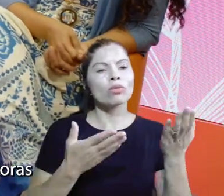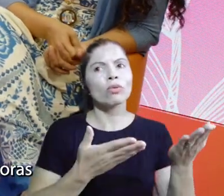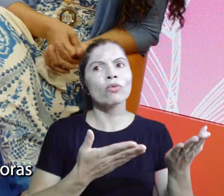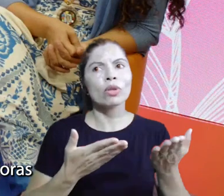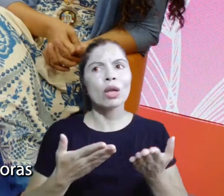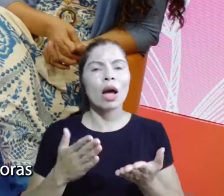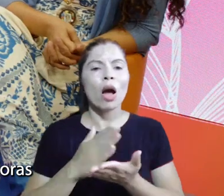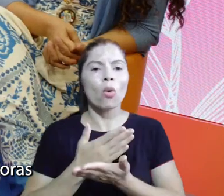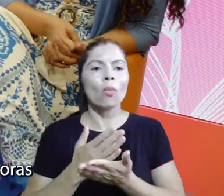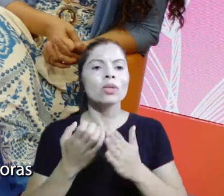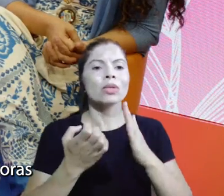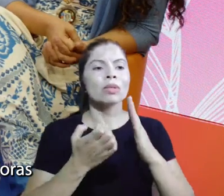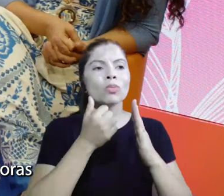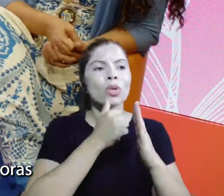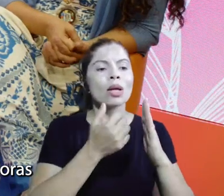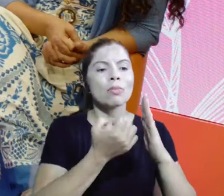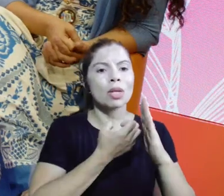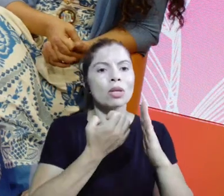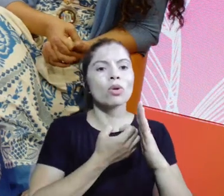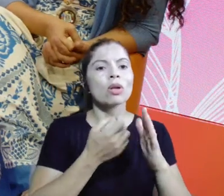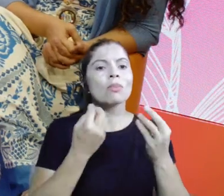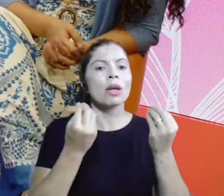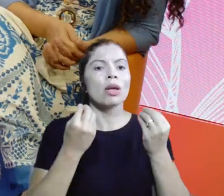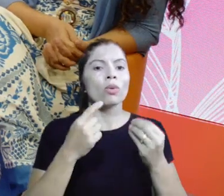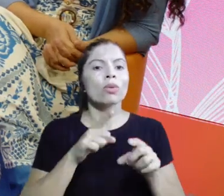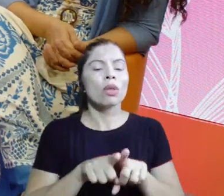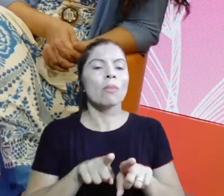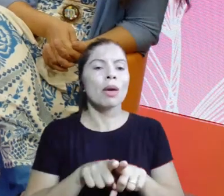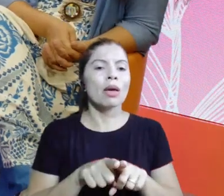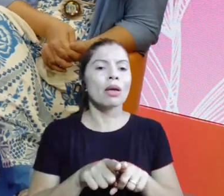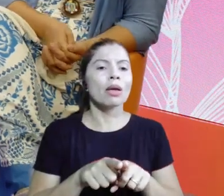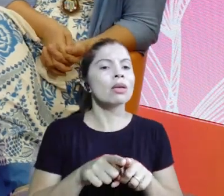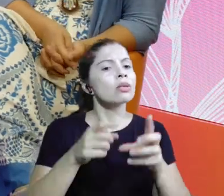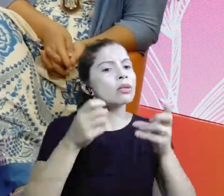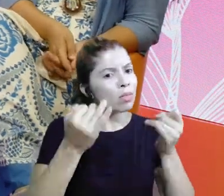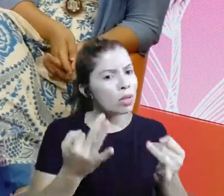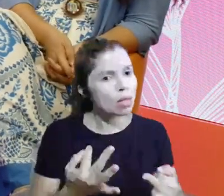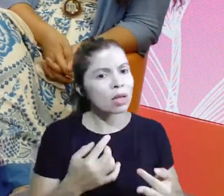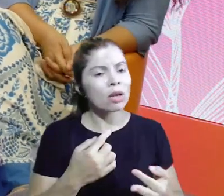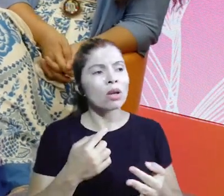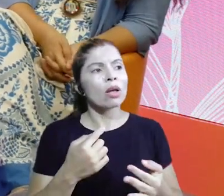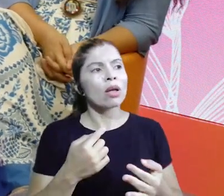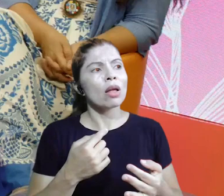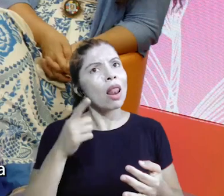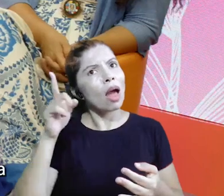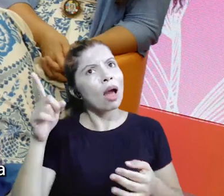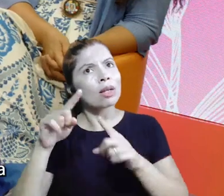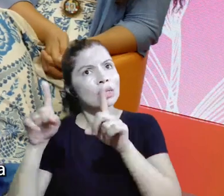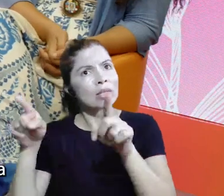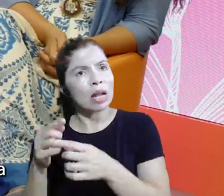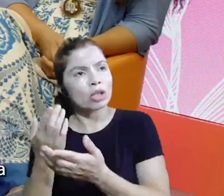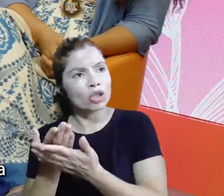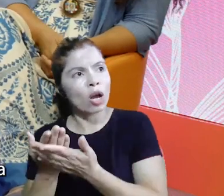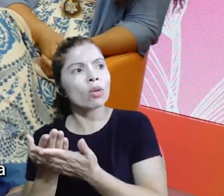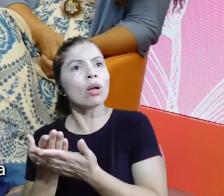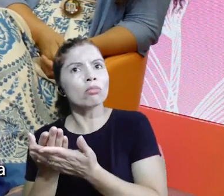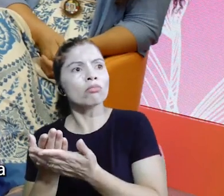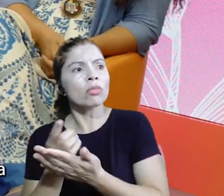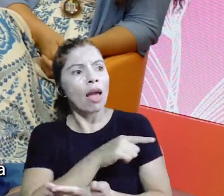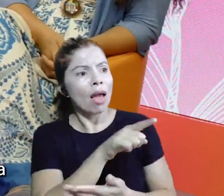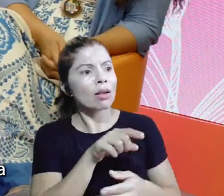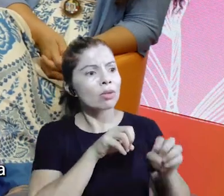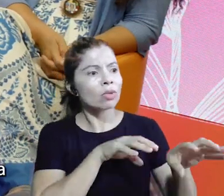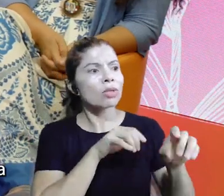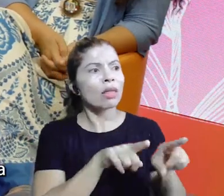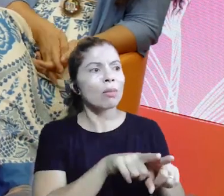quero chamar algumas empreendedoras pra que eu também fale pra elas o que eu falo na sala de aula. Aí foi onde nasceu